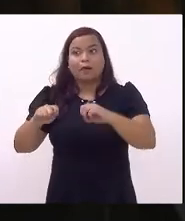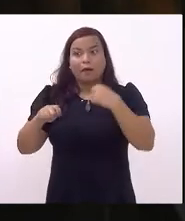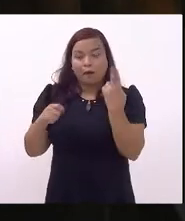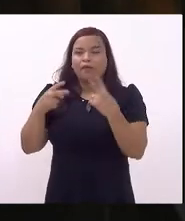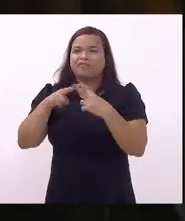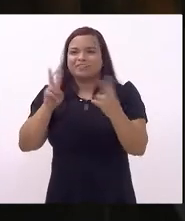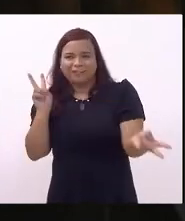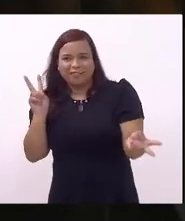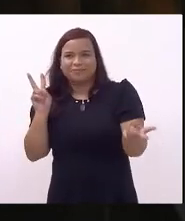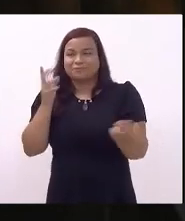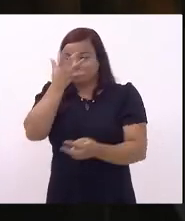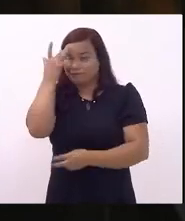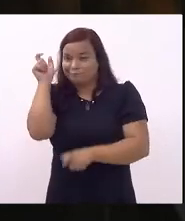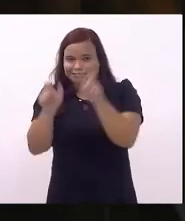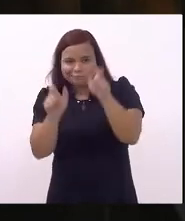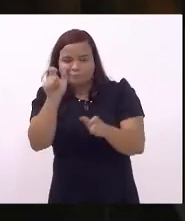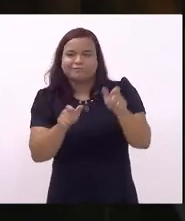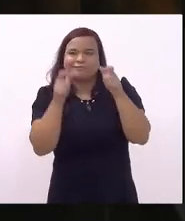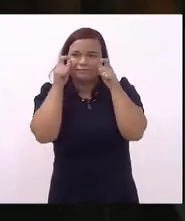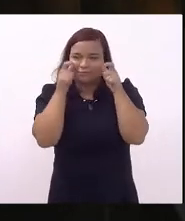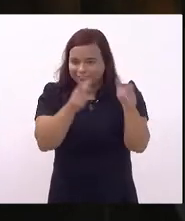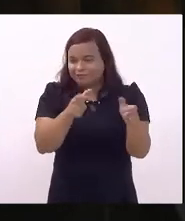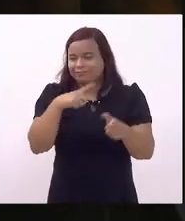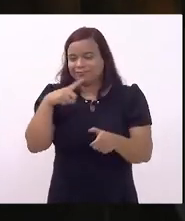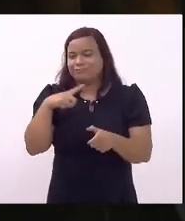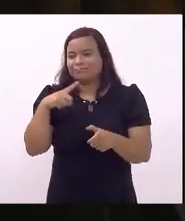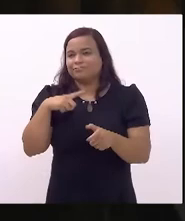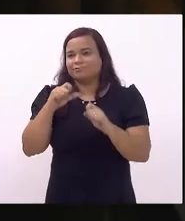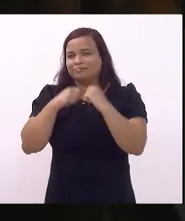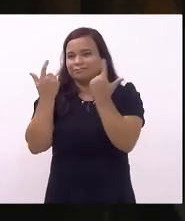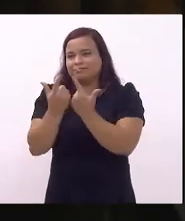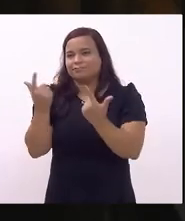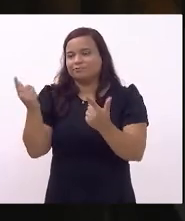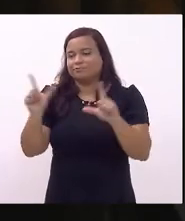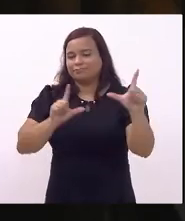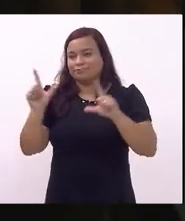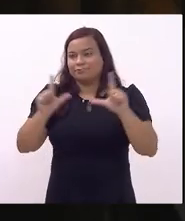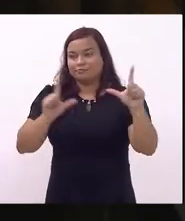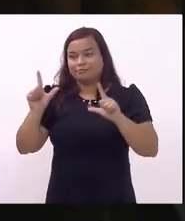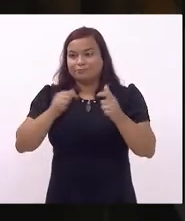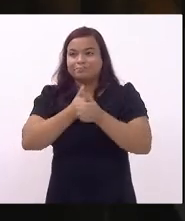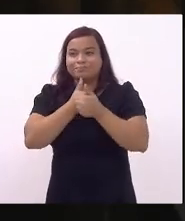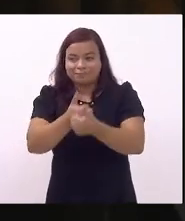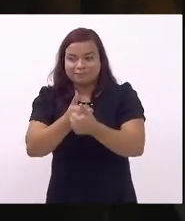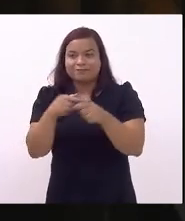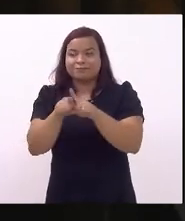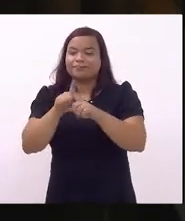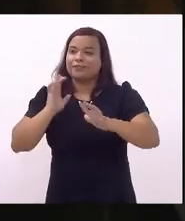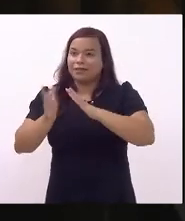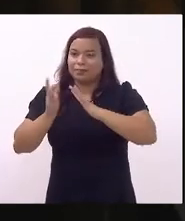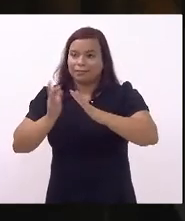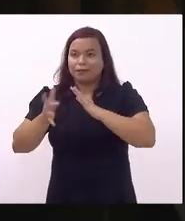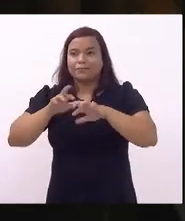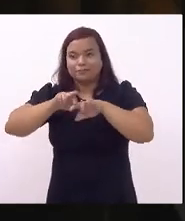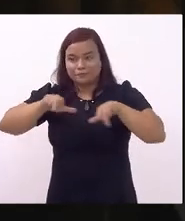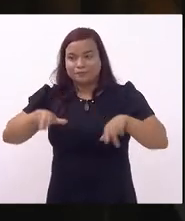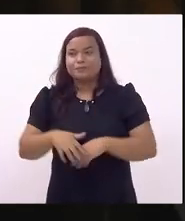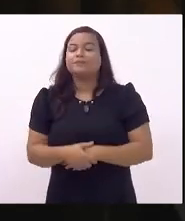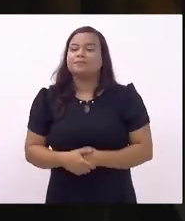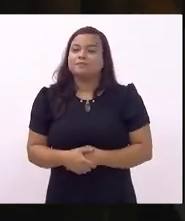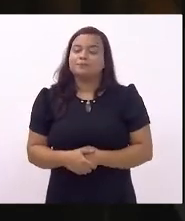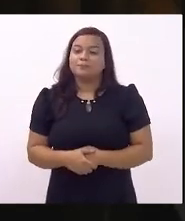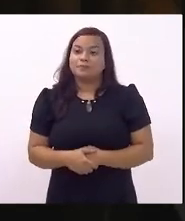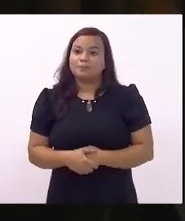virtual cidadãos e cidadãs que nos acompanham pela TV Alerj nos seguem pelas redes